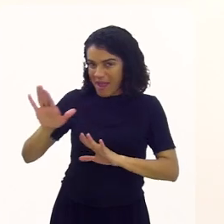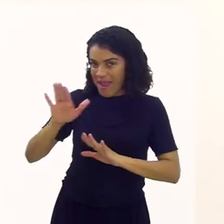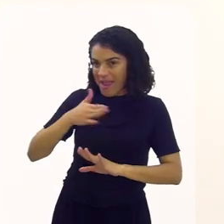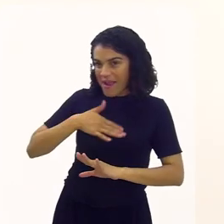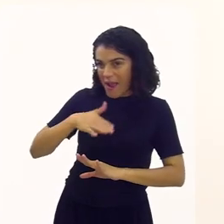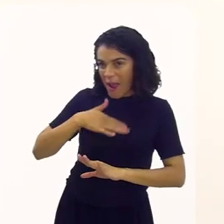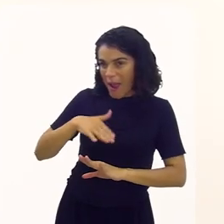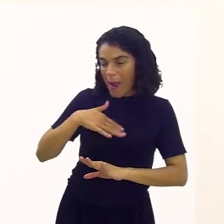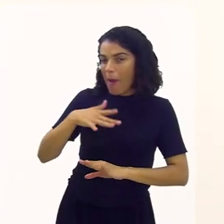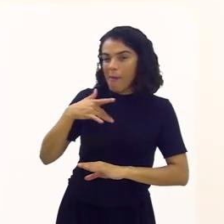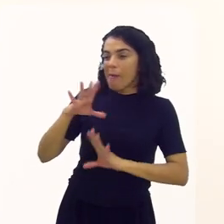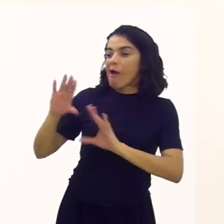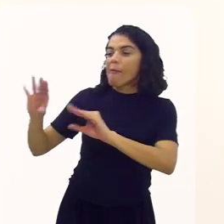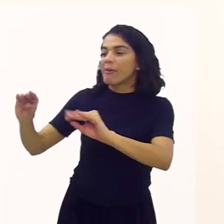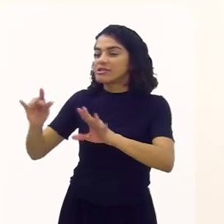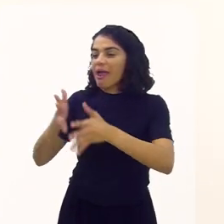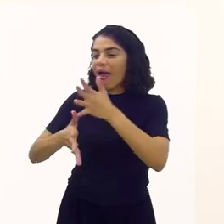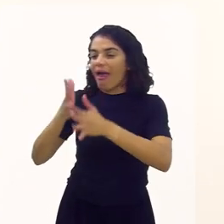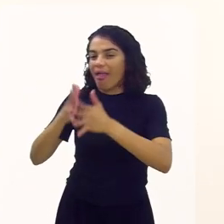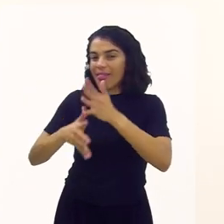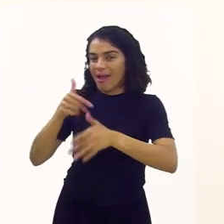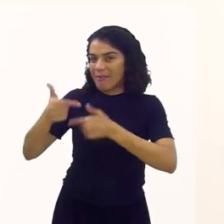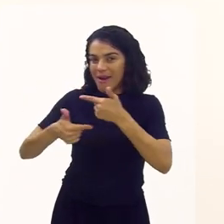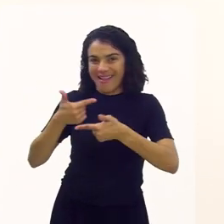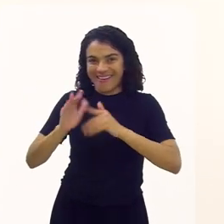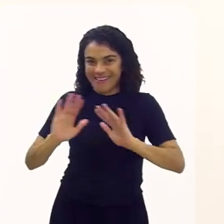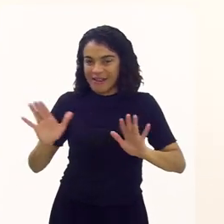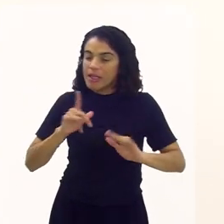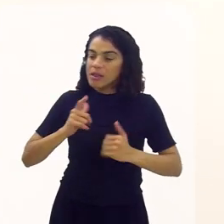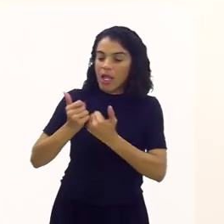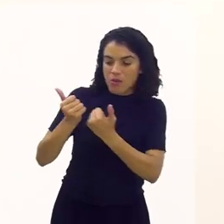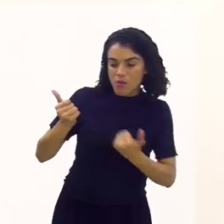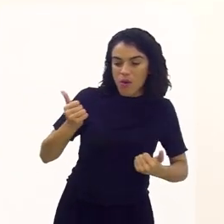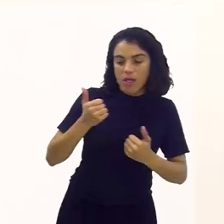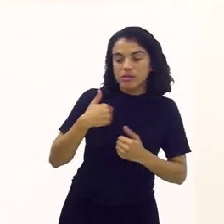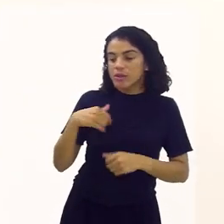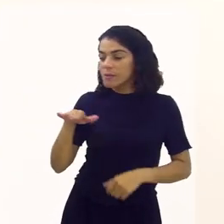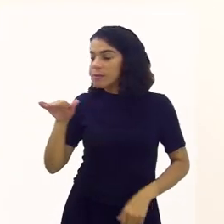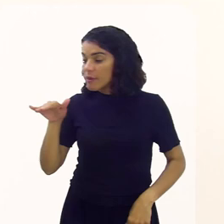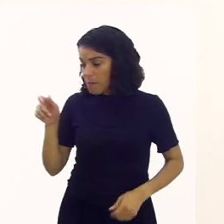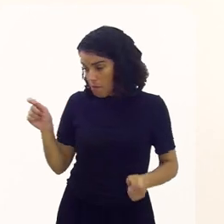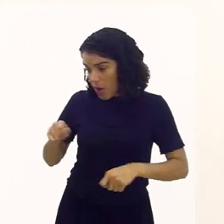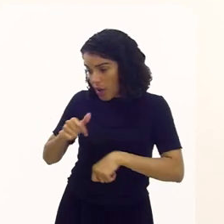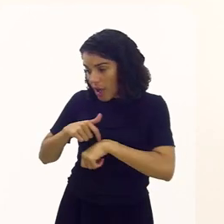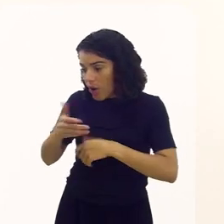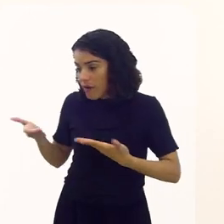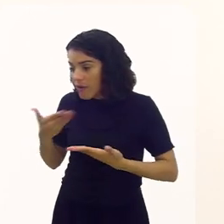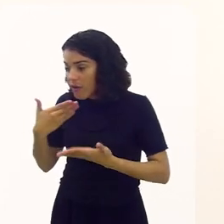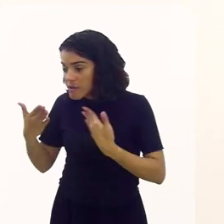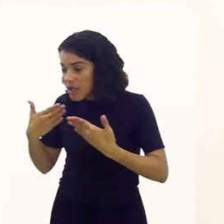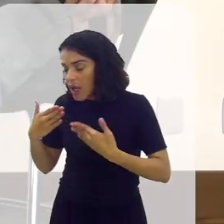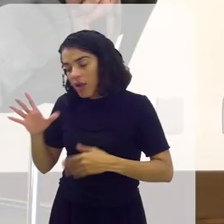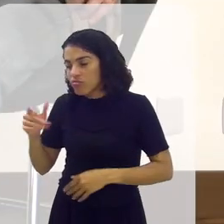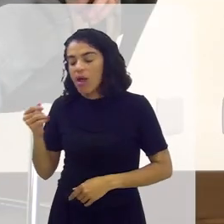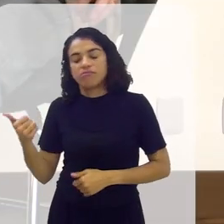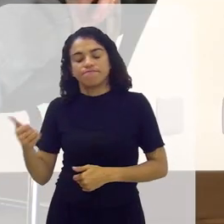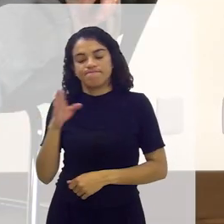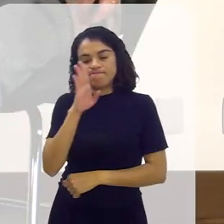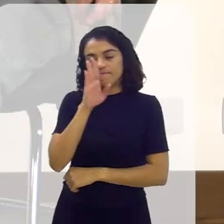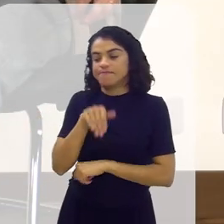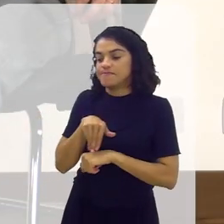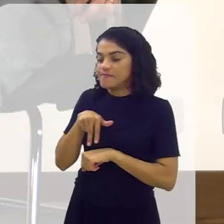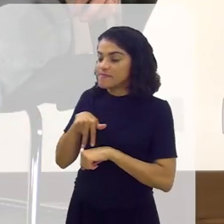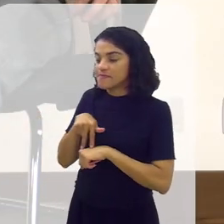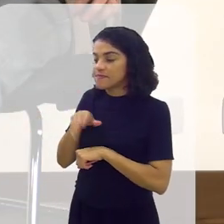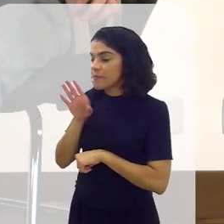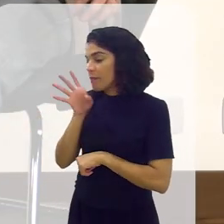Mas pode deixar que gente não vai deixar eles atrapalharem vocês. Vai ter sempre uma assessora perguntando se dá para falar agora. Não dá e